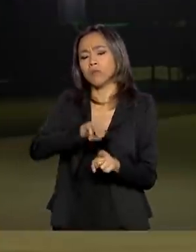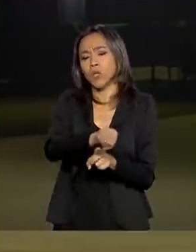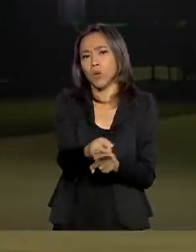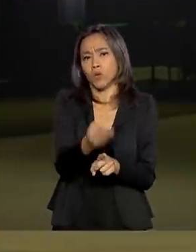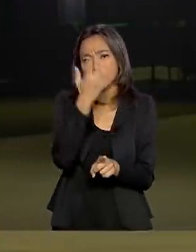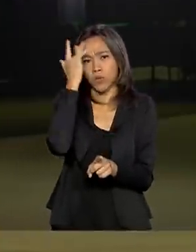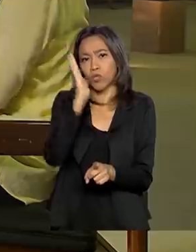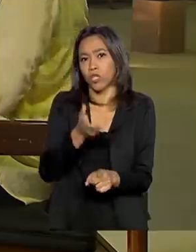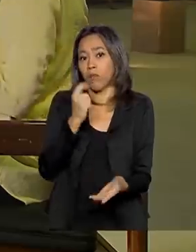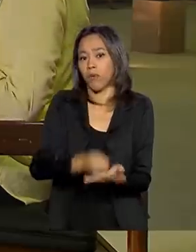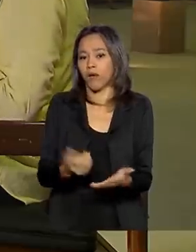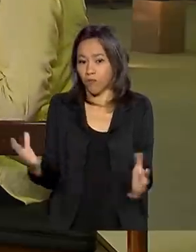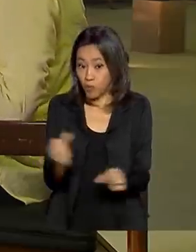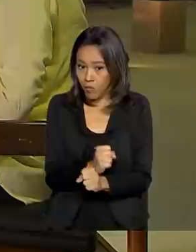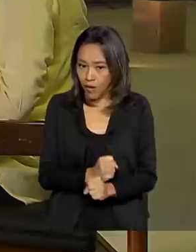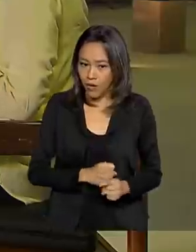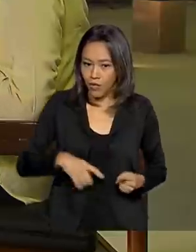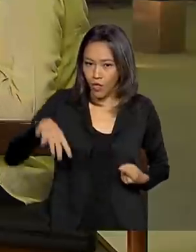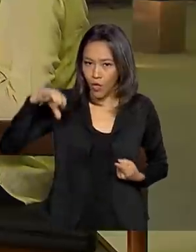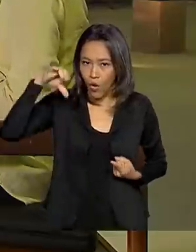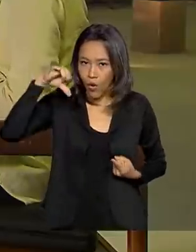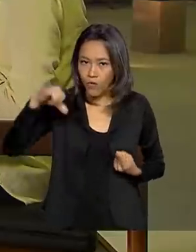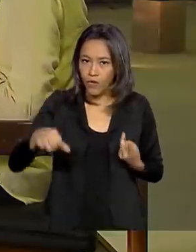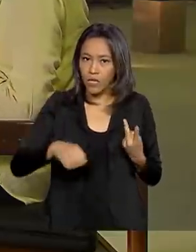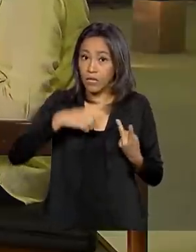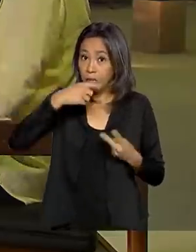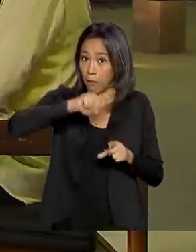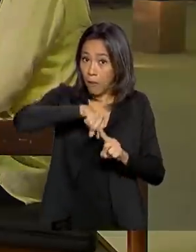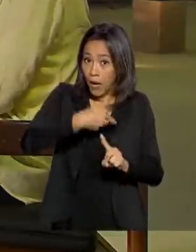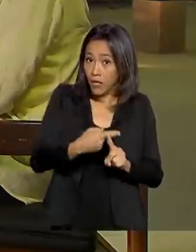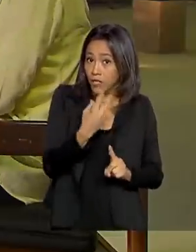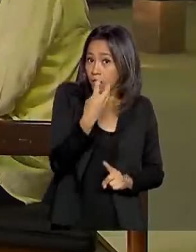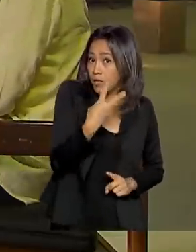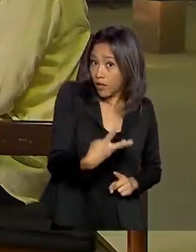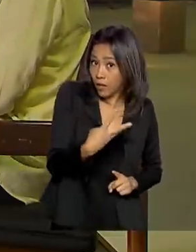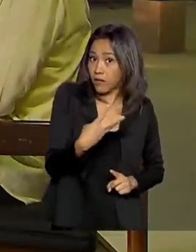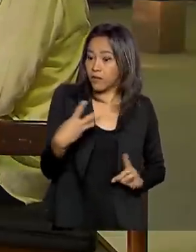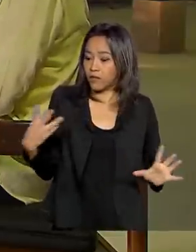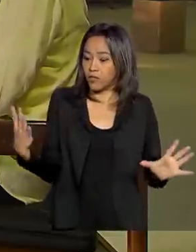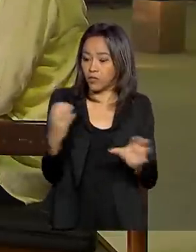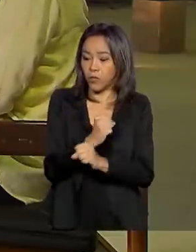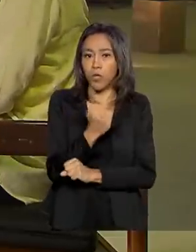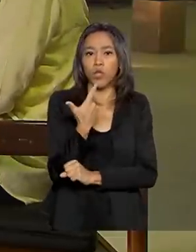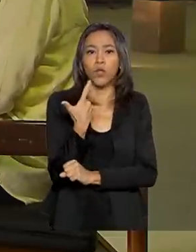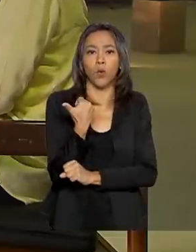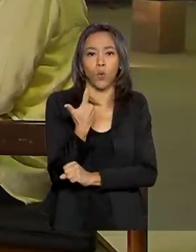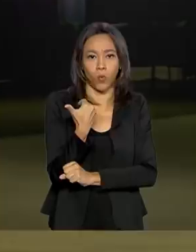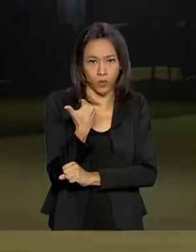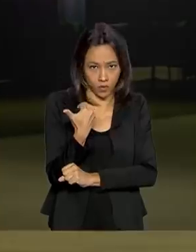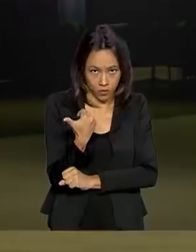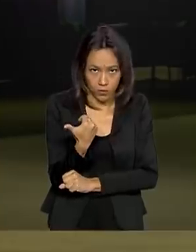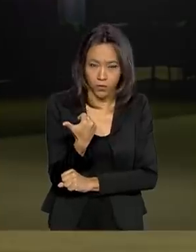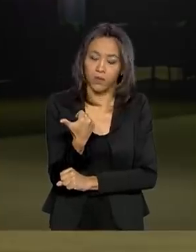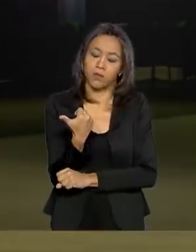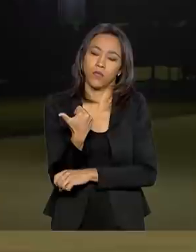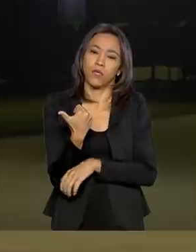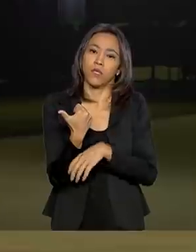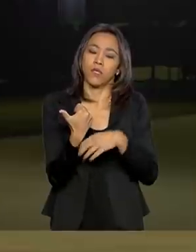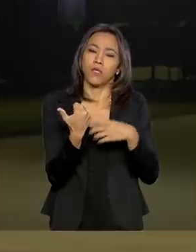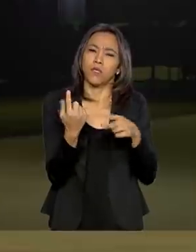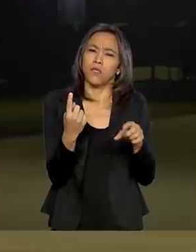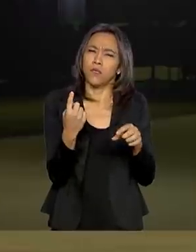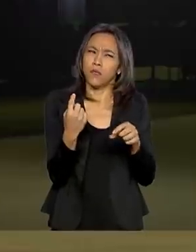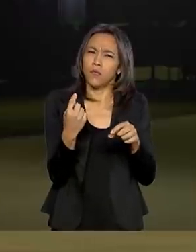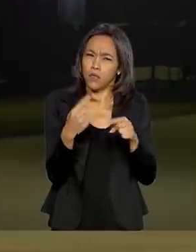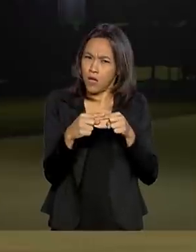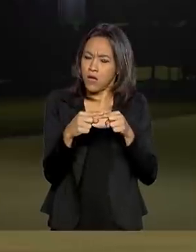pagas. Então, vamos lá, 9 mais 3, nós estamos falando aí de 12. E ainda, na